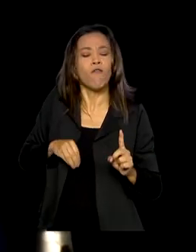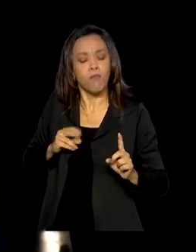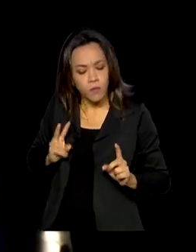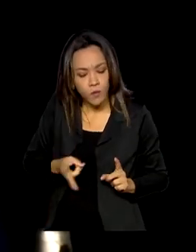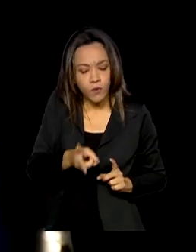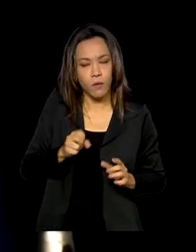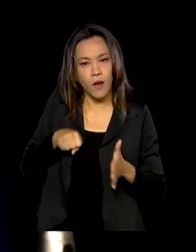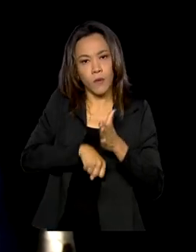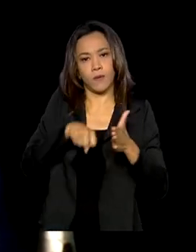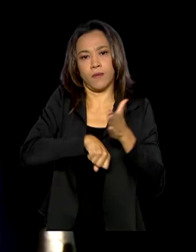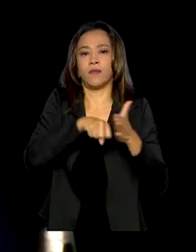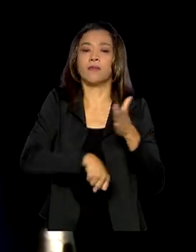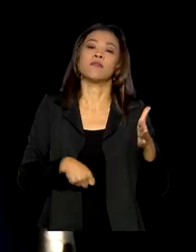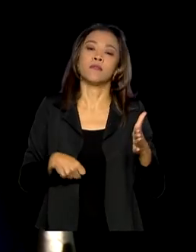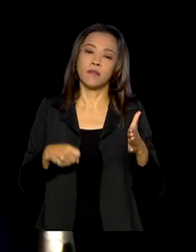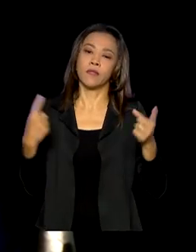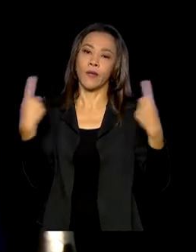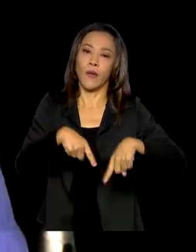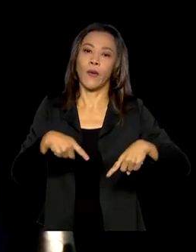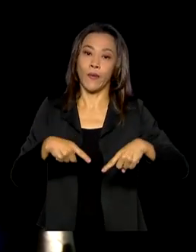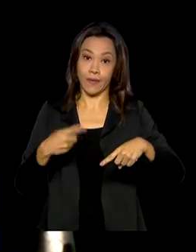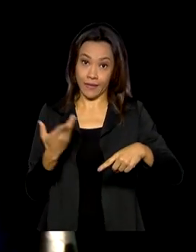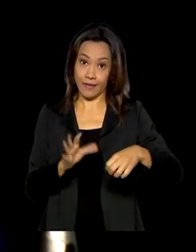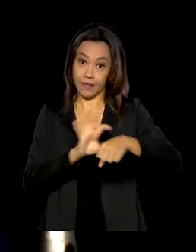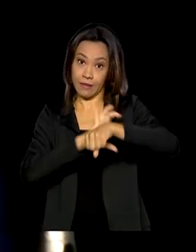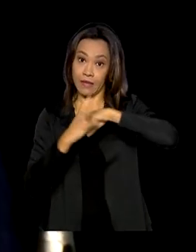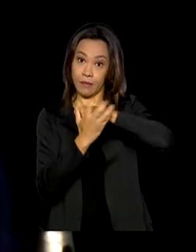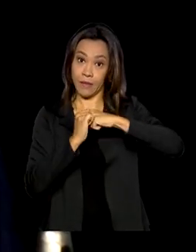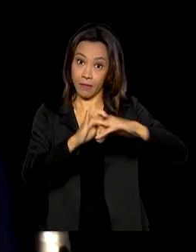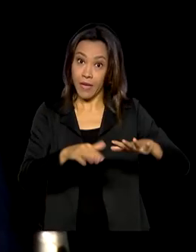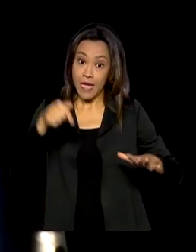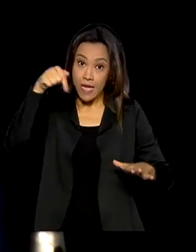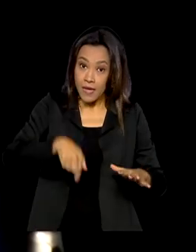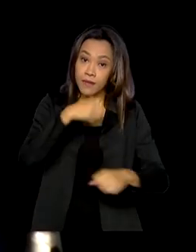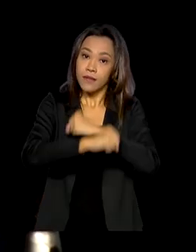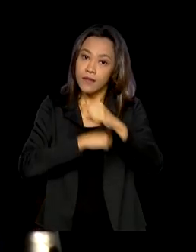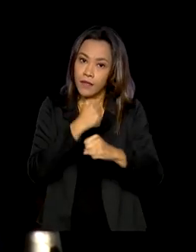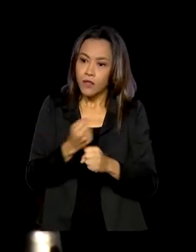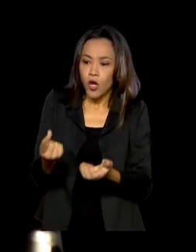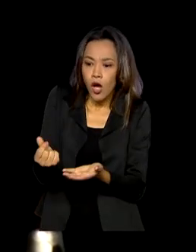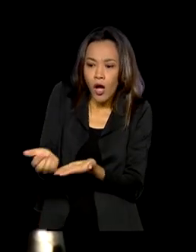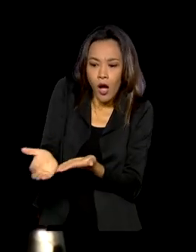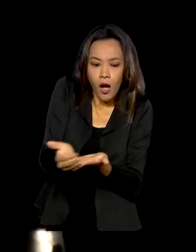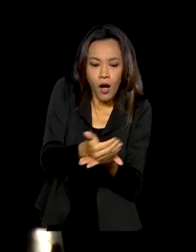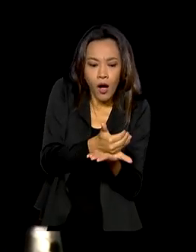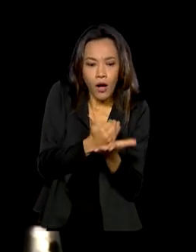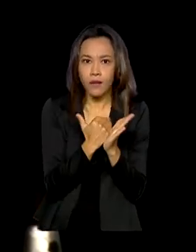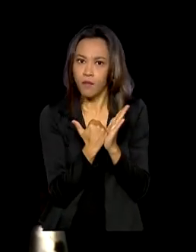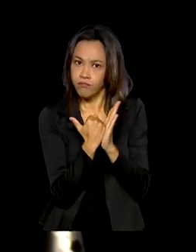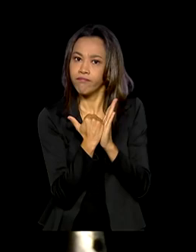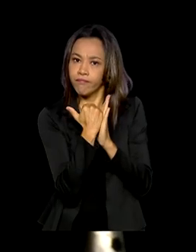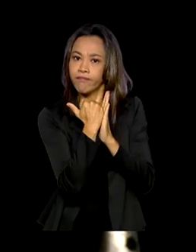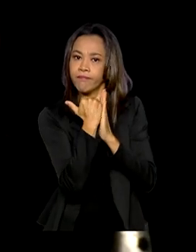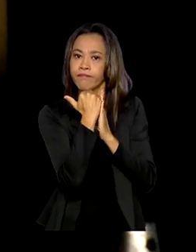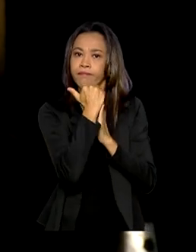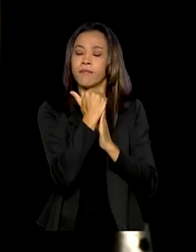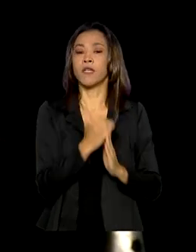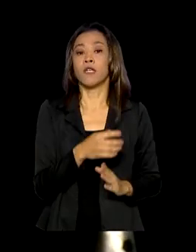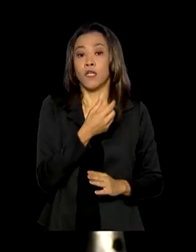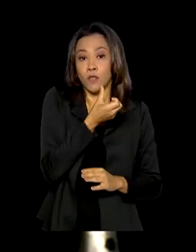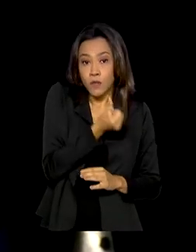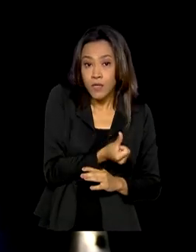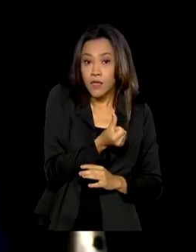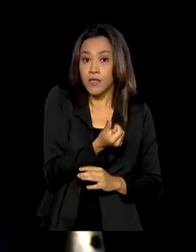E esse início de ano, a arrecadação está vindo bem acima do início do ano passado. A geração de emprego, 260 mil